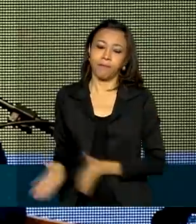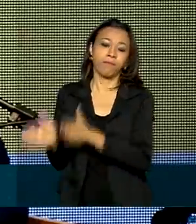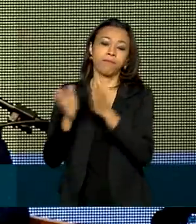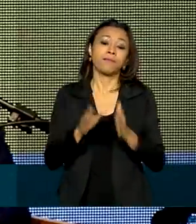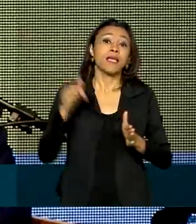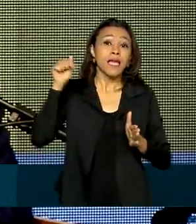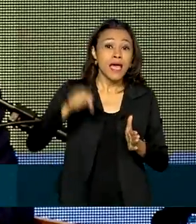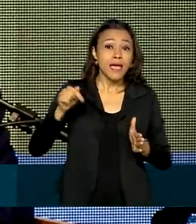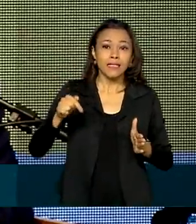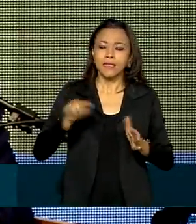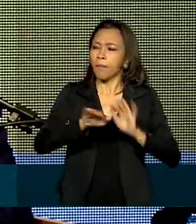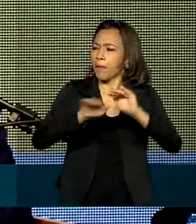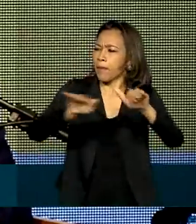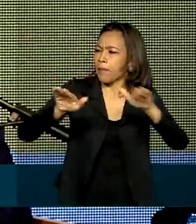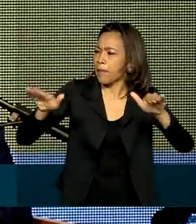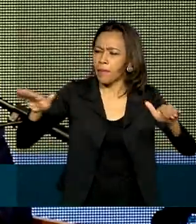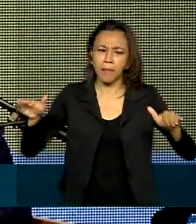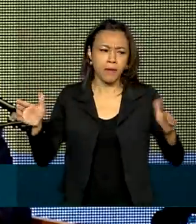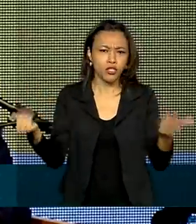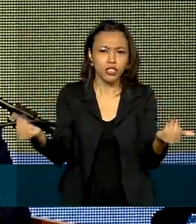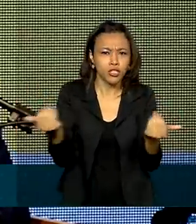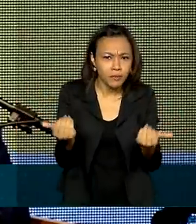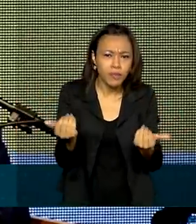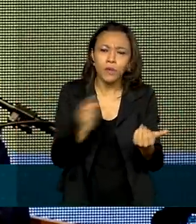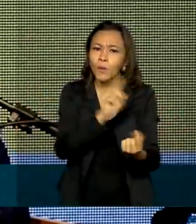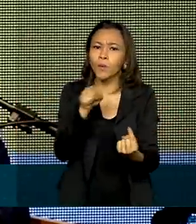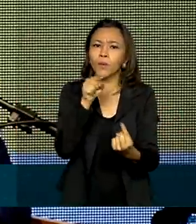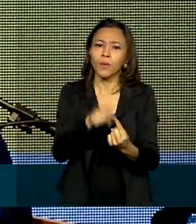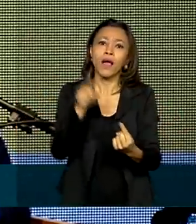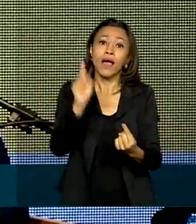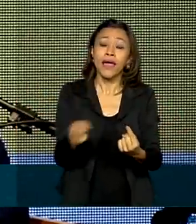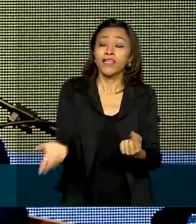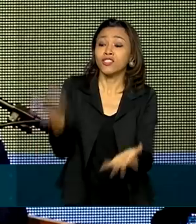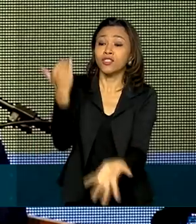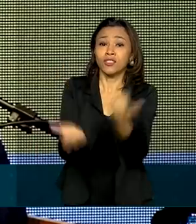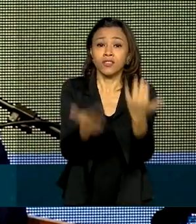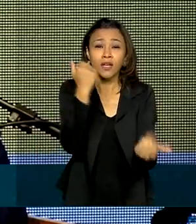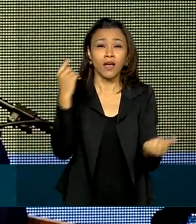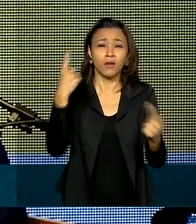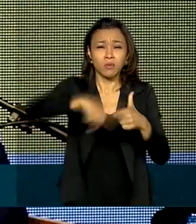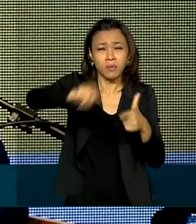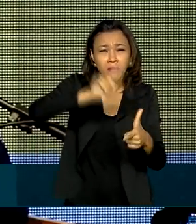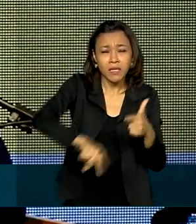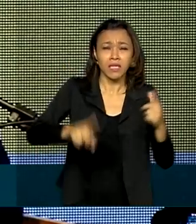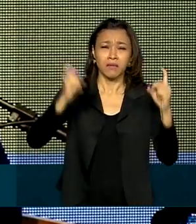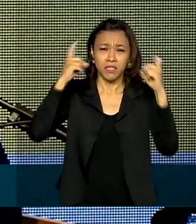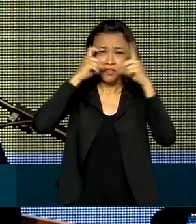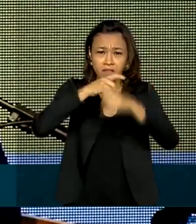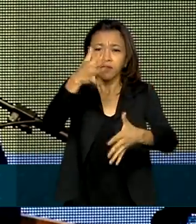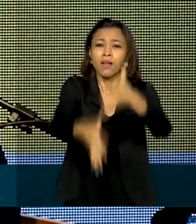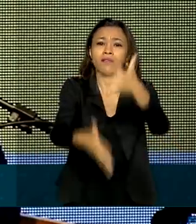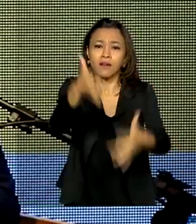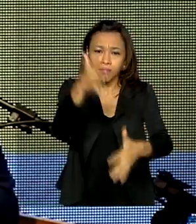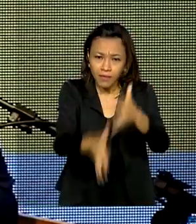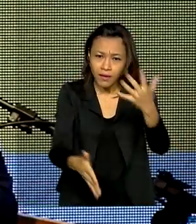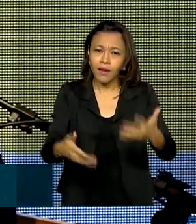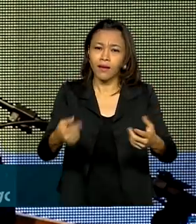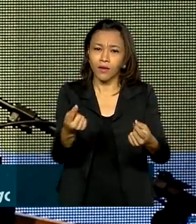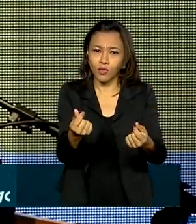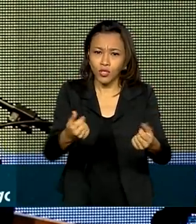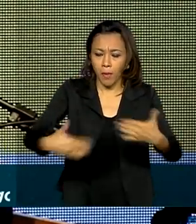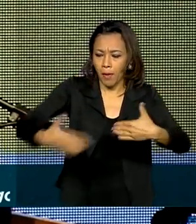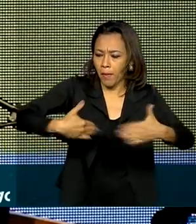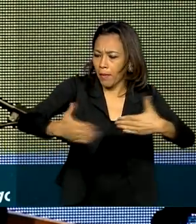como principal objetivo retirar as dificuldades que existem hoje para se fazer negócio no nosso país